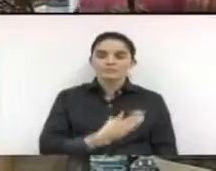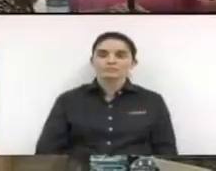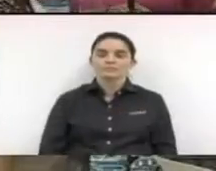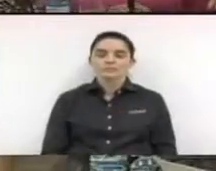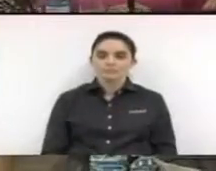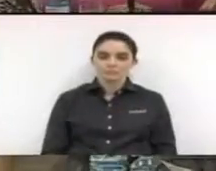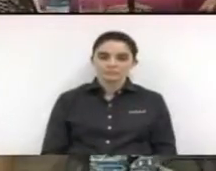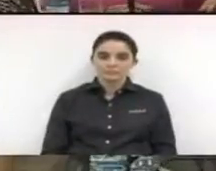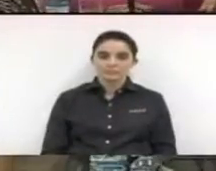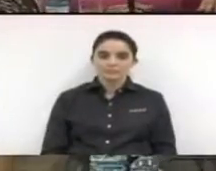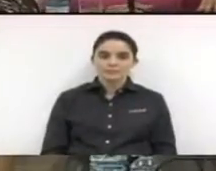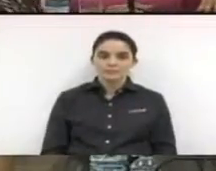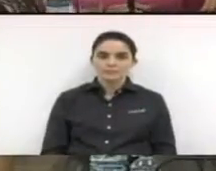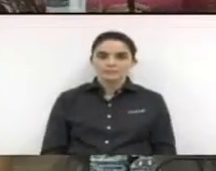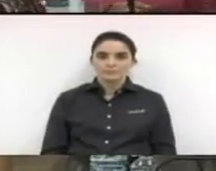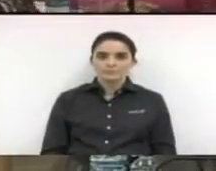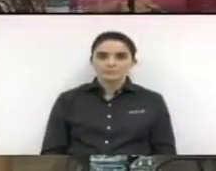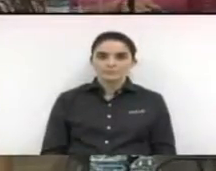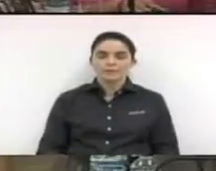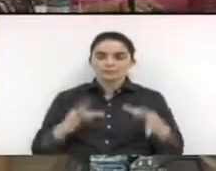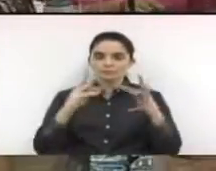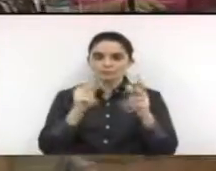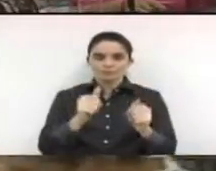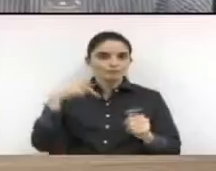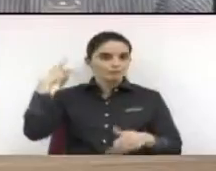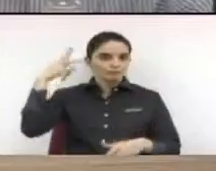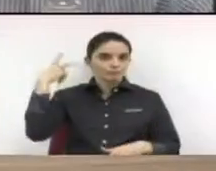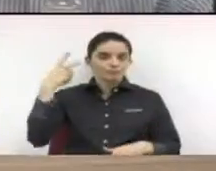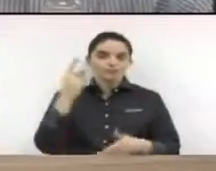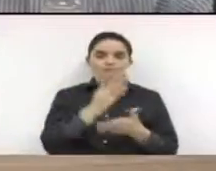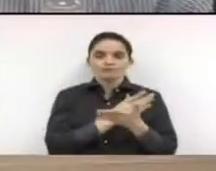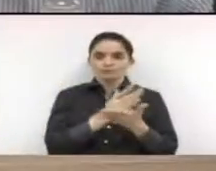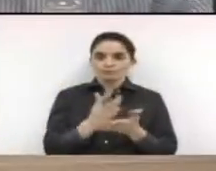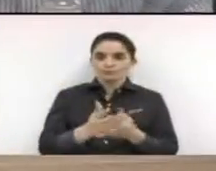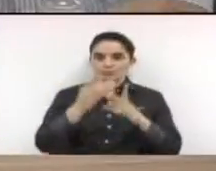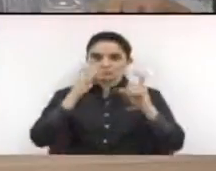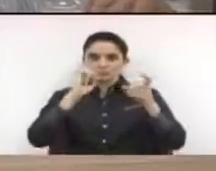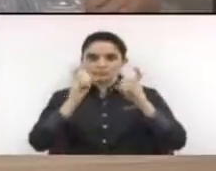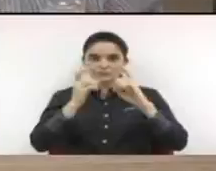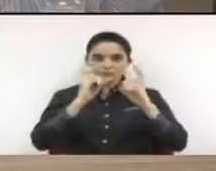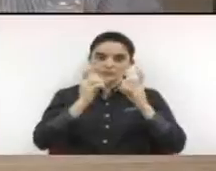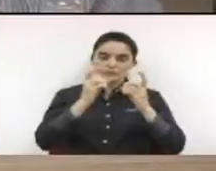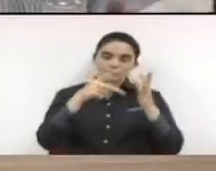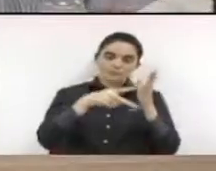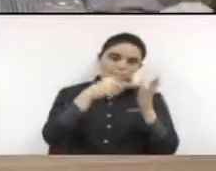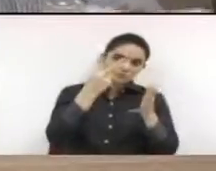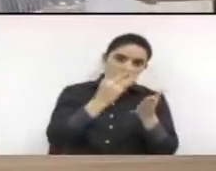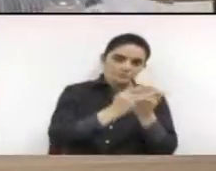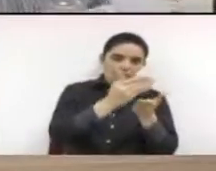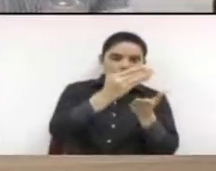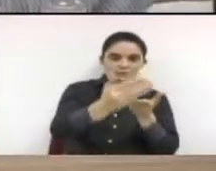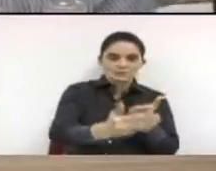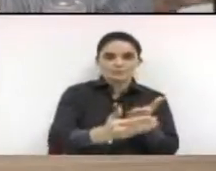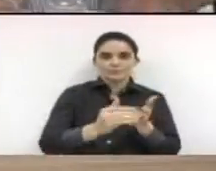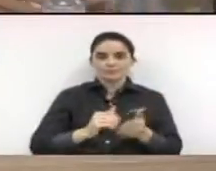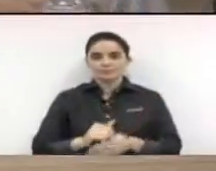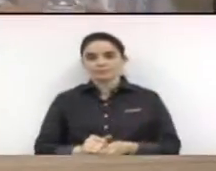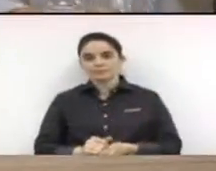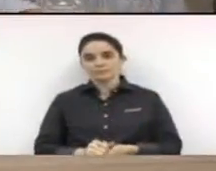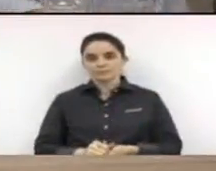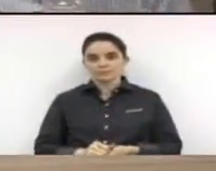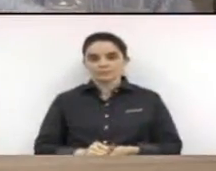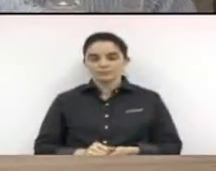Havendo número regimental, esta presidência dá para iniciar a segunda fase da sessão, chamada